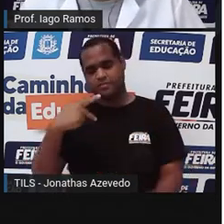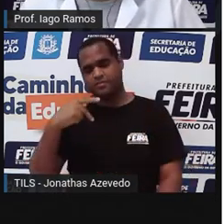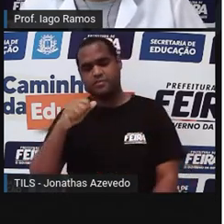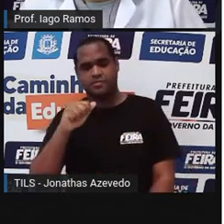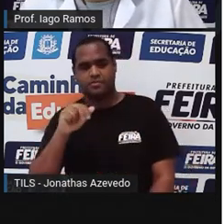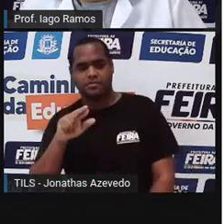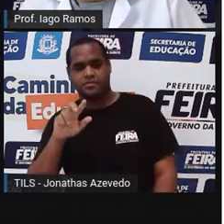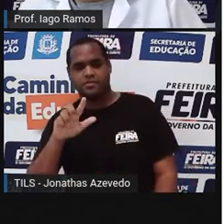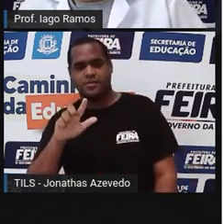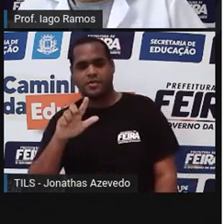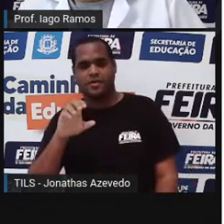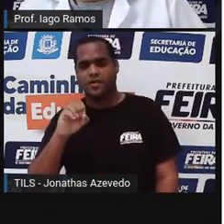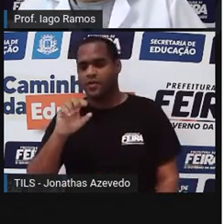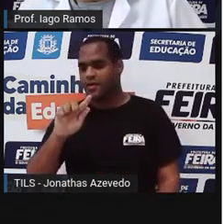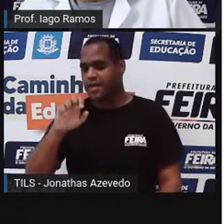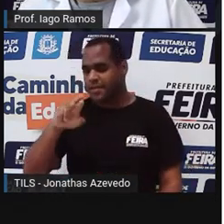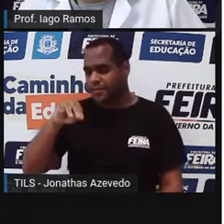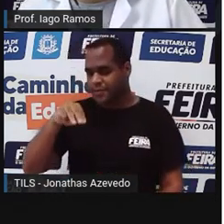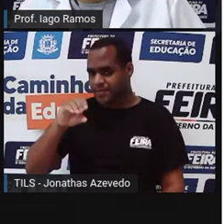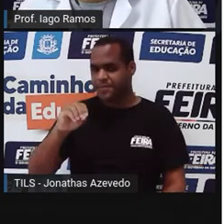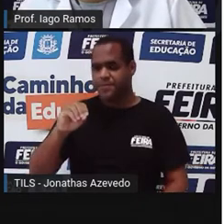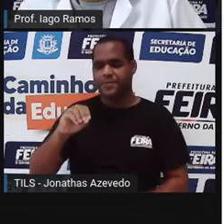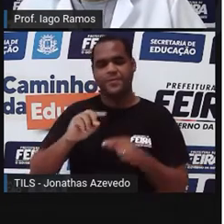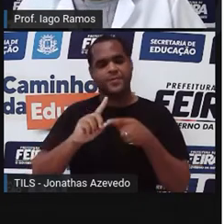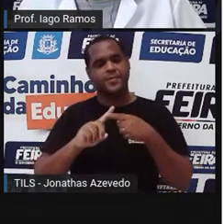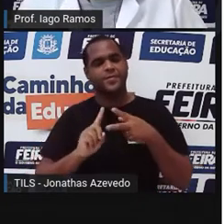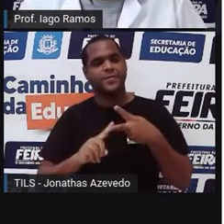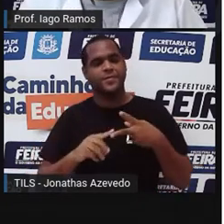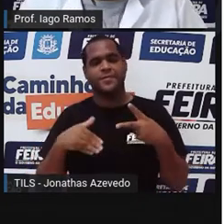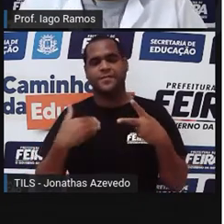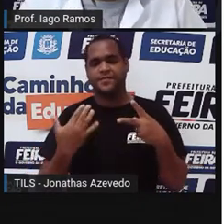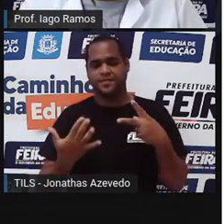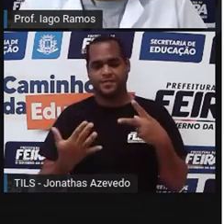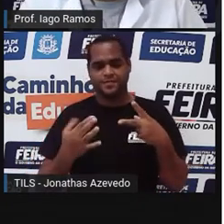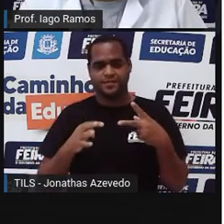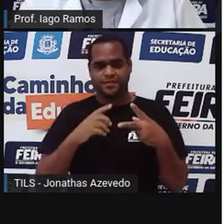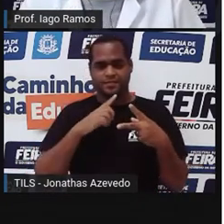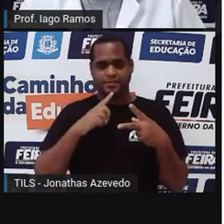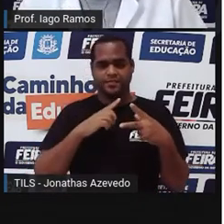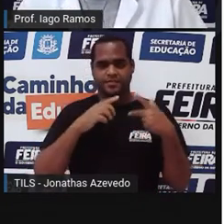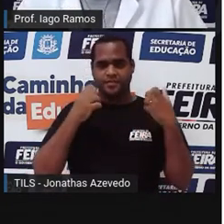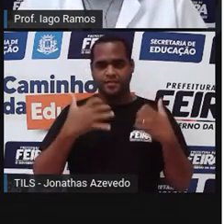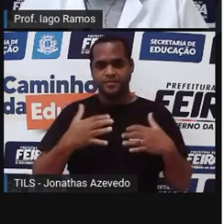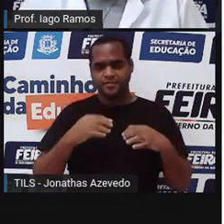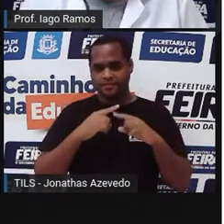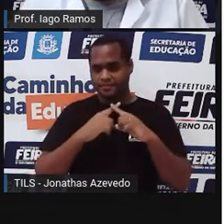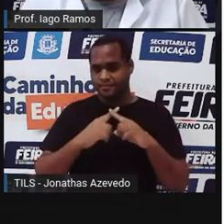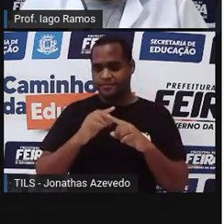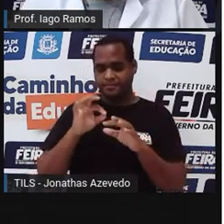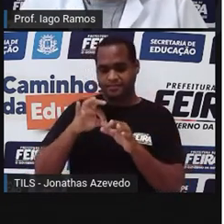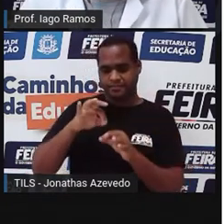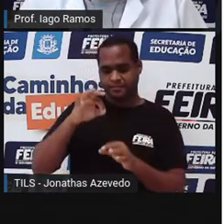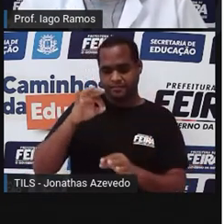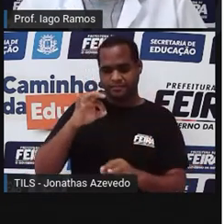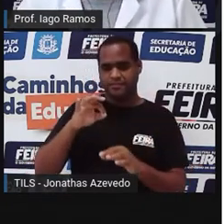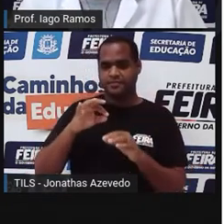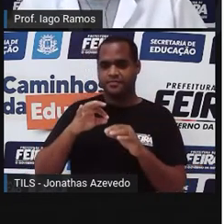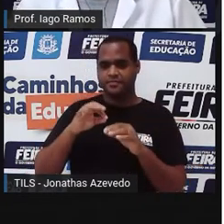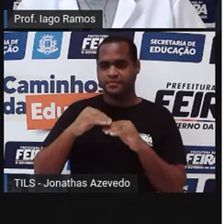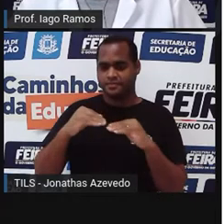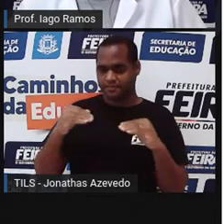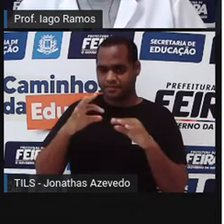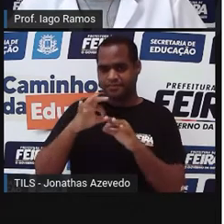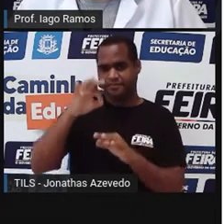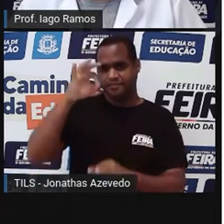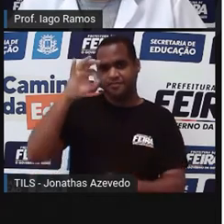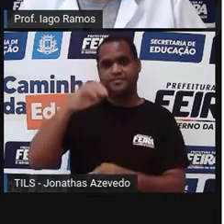paralelogramo? Multiplicou comprimento por altura, a área é triângulo ou paralelogramo? Eu